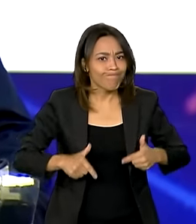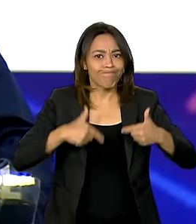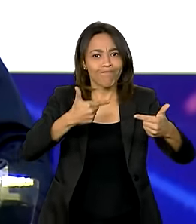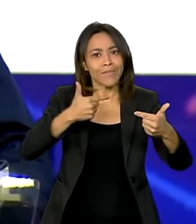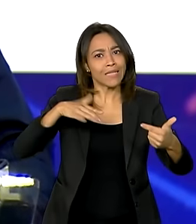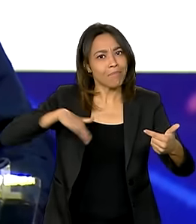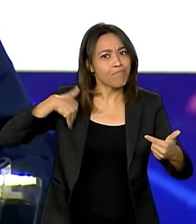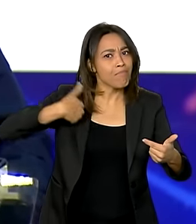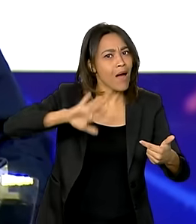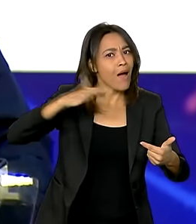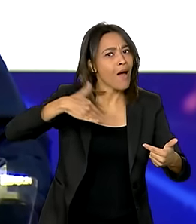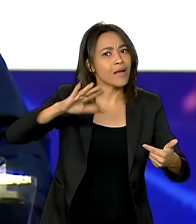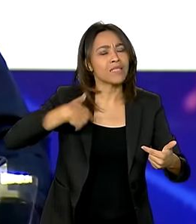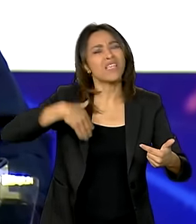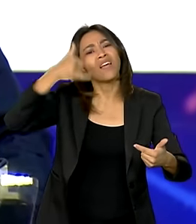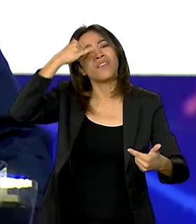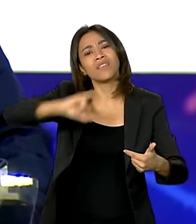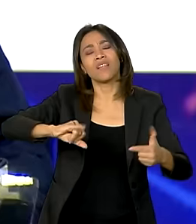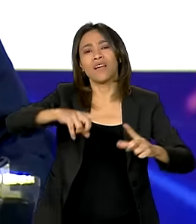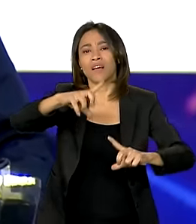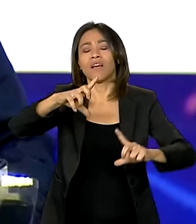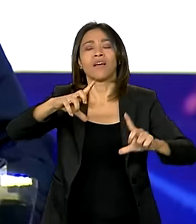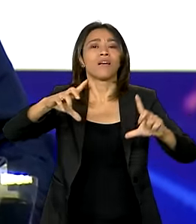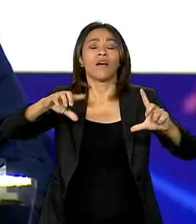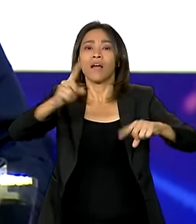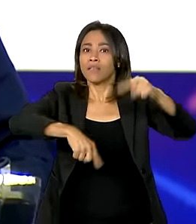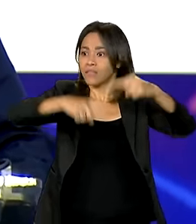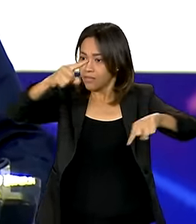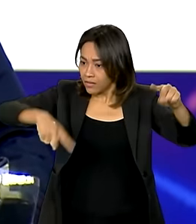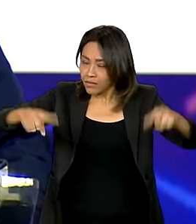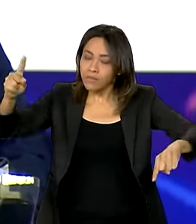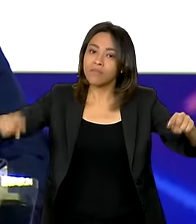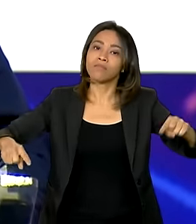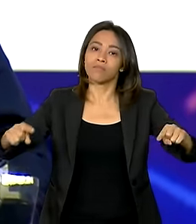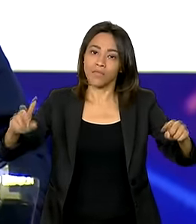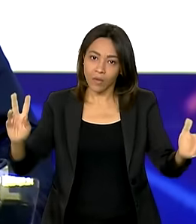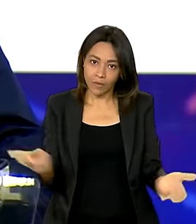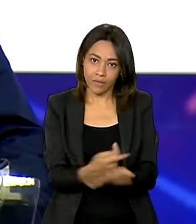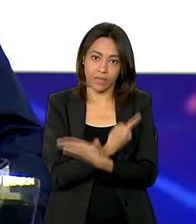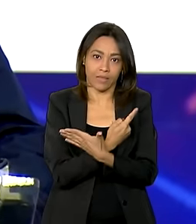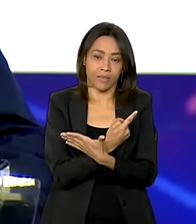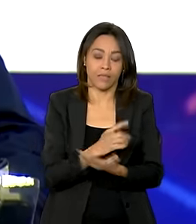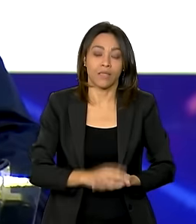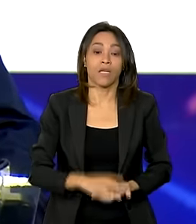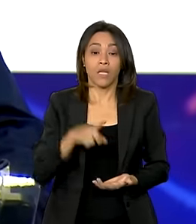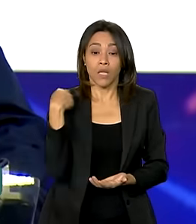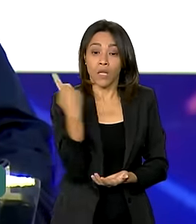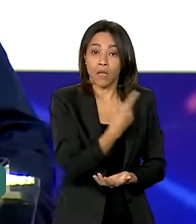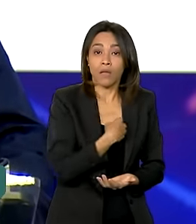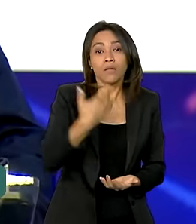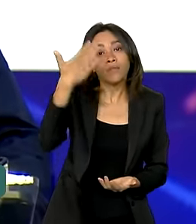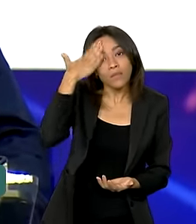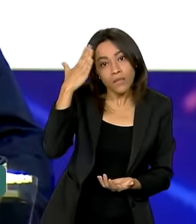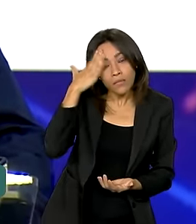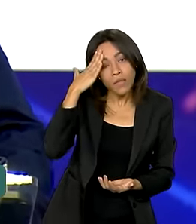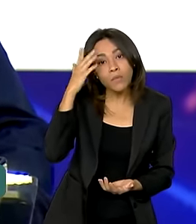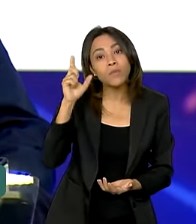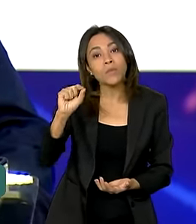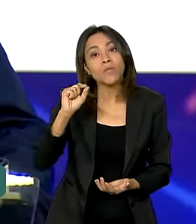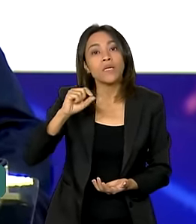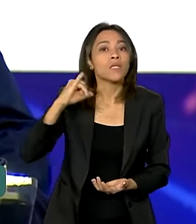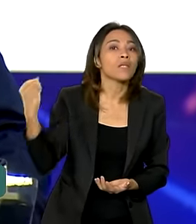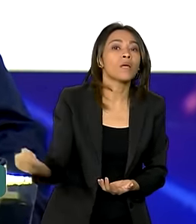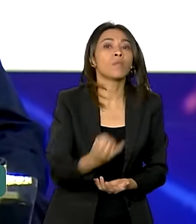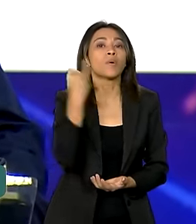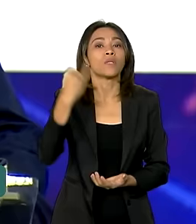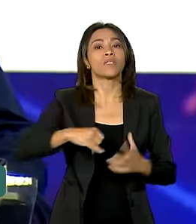especial, combater desigualdades dessa pluralidade. Nós sabemos da importância de descarbonizar